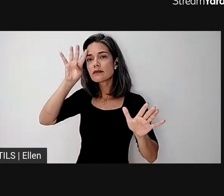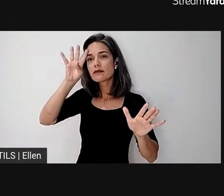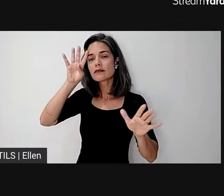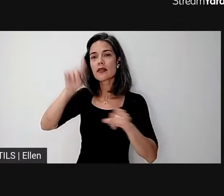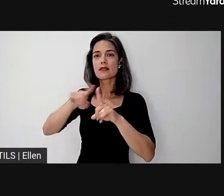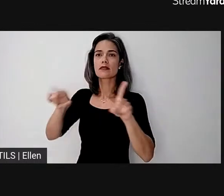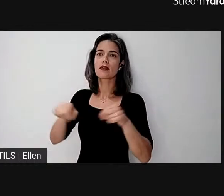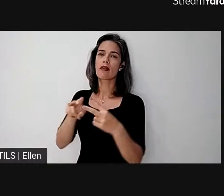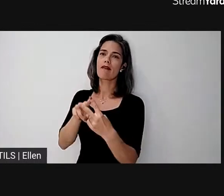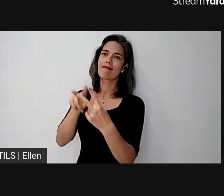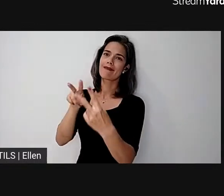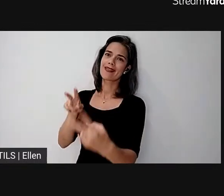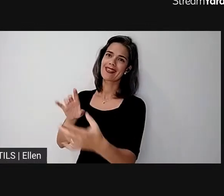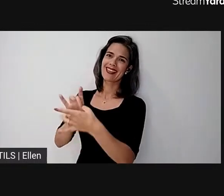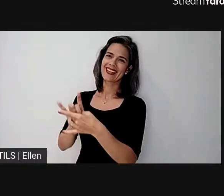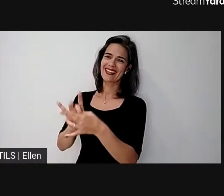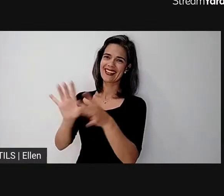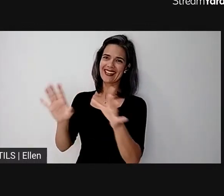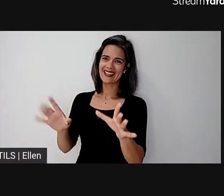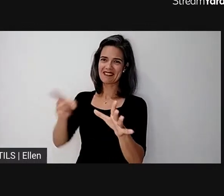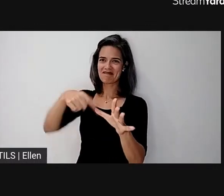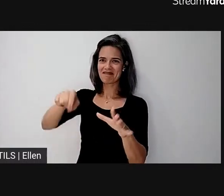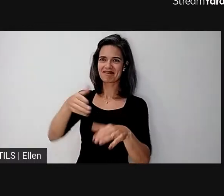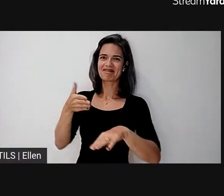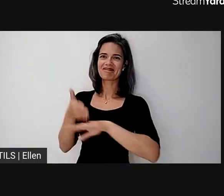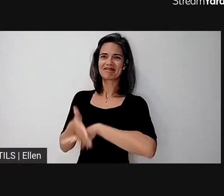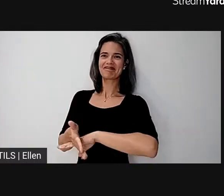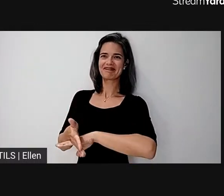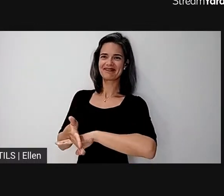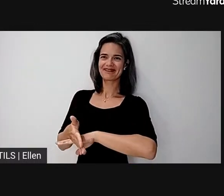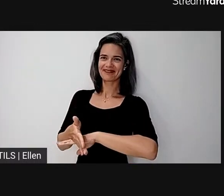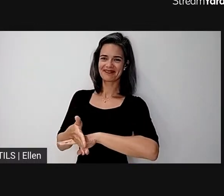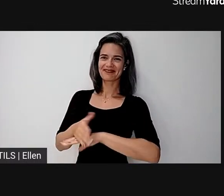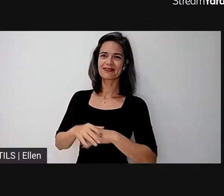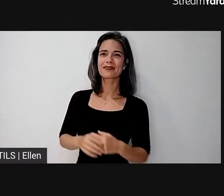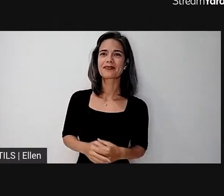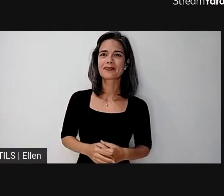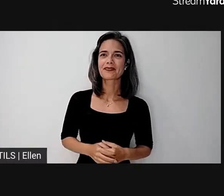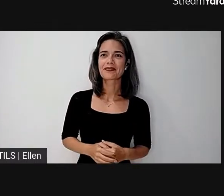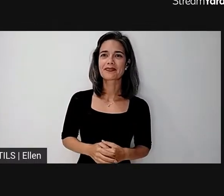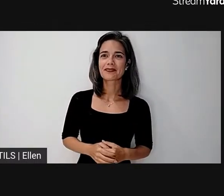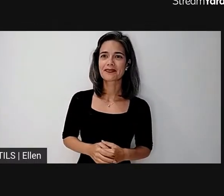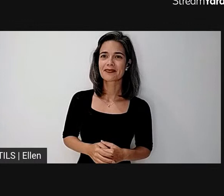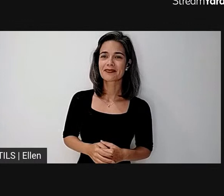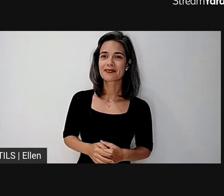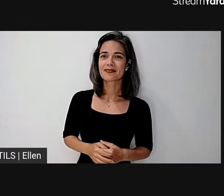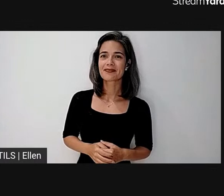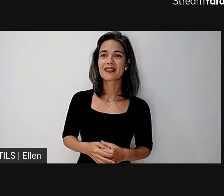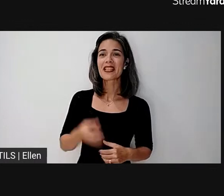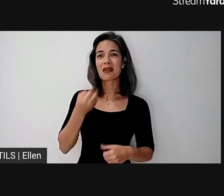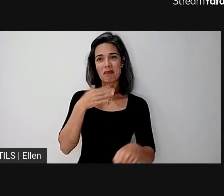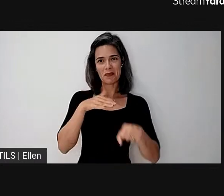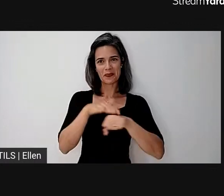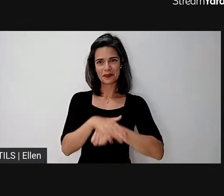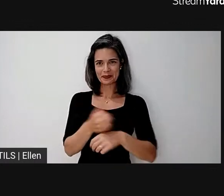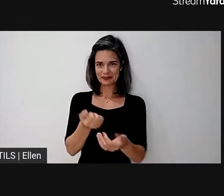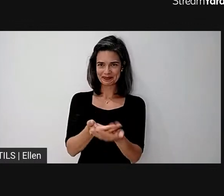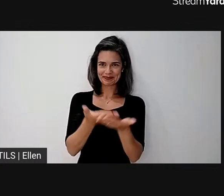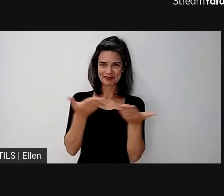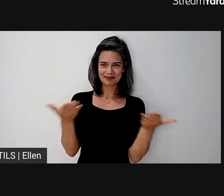virtual estará disponível para vocês. Gostaria de desejar uma boa noite a todos